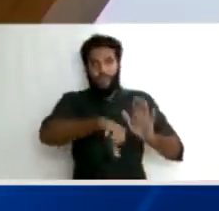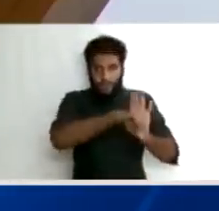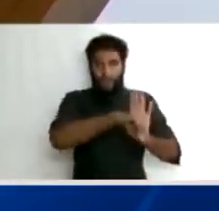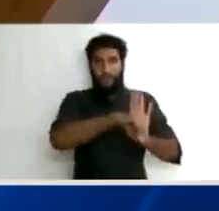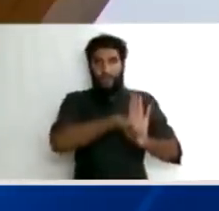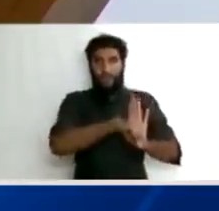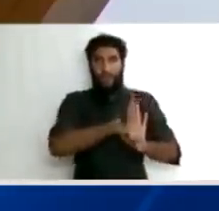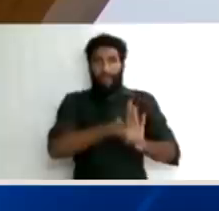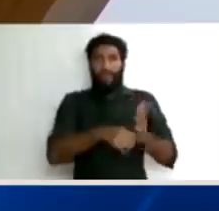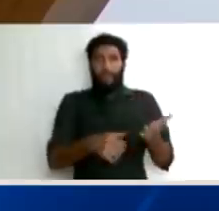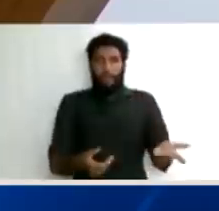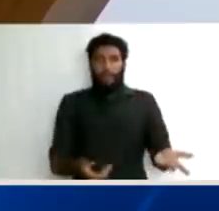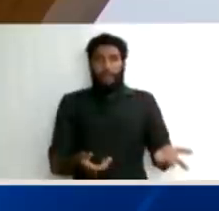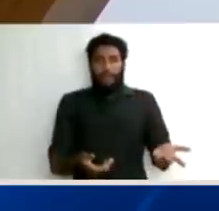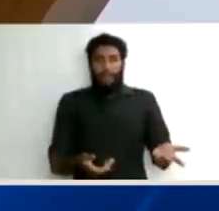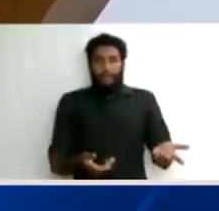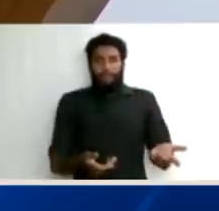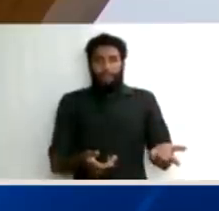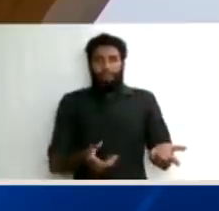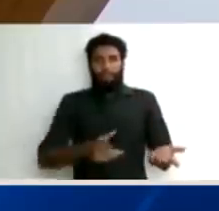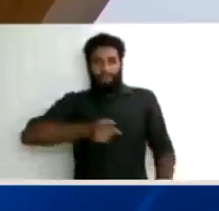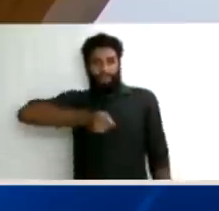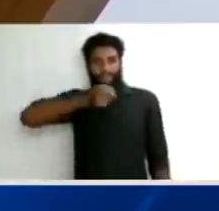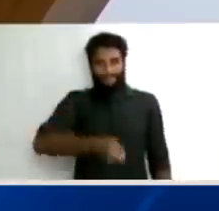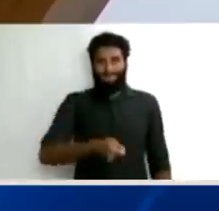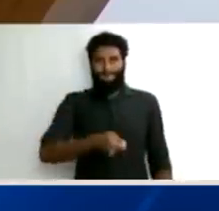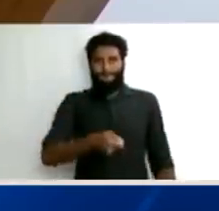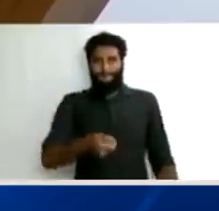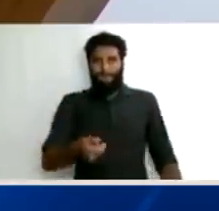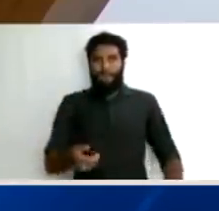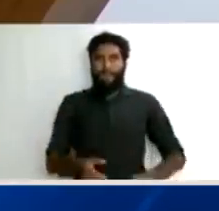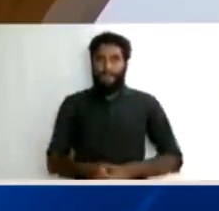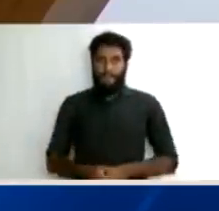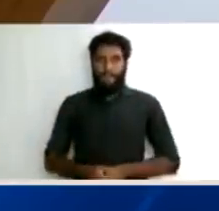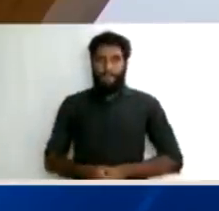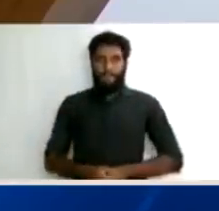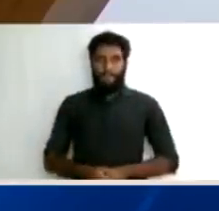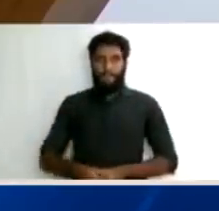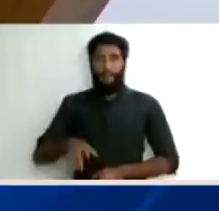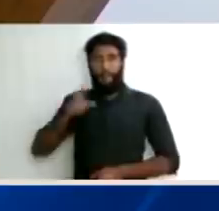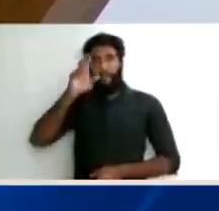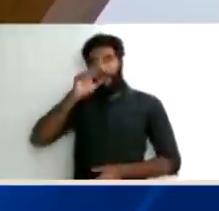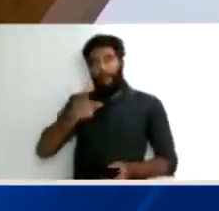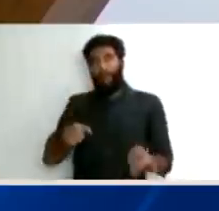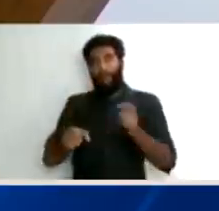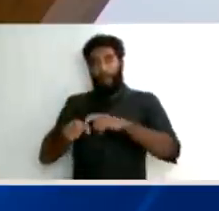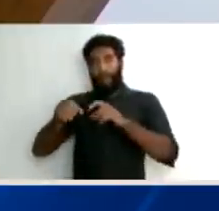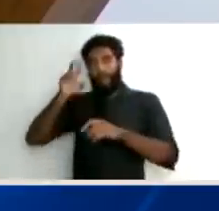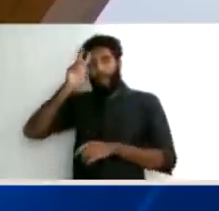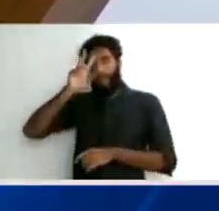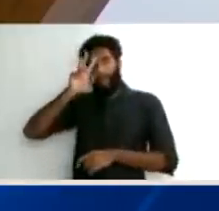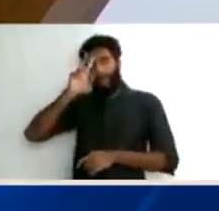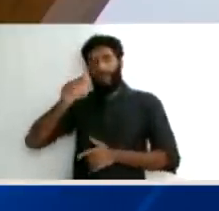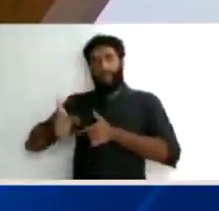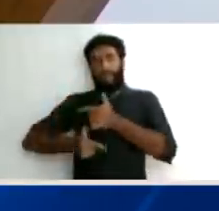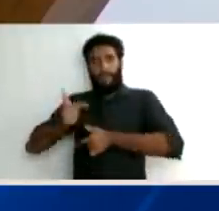recurso cabível nesse momento, pelo menos eu não antevejo agora, nessa situação, algum recurso que possa